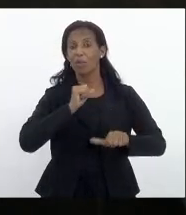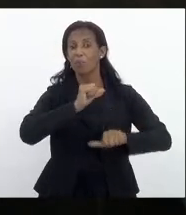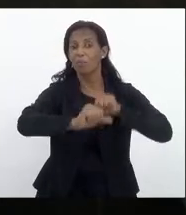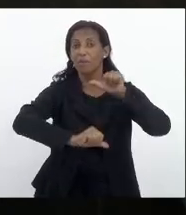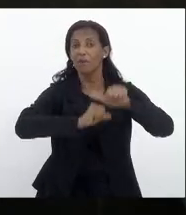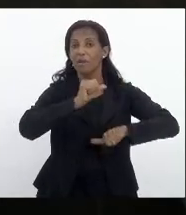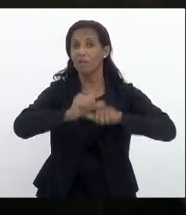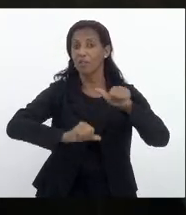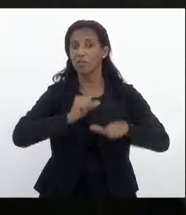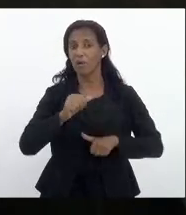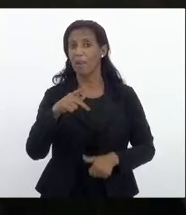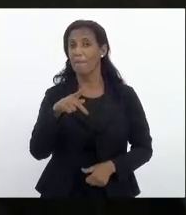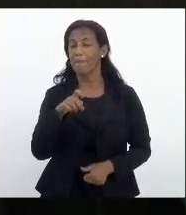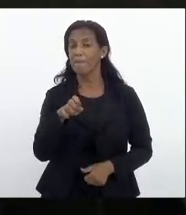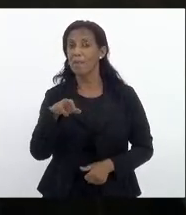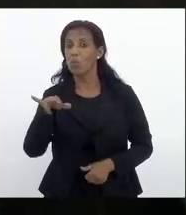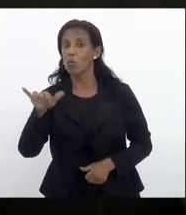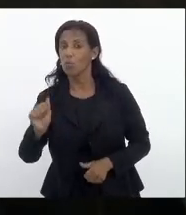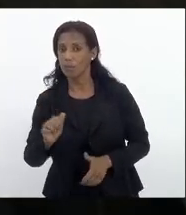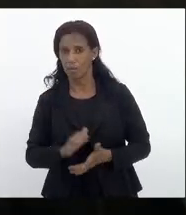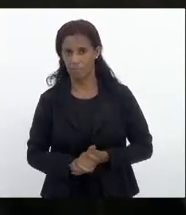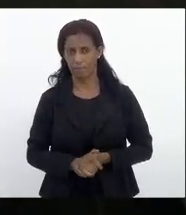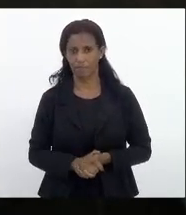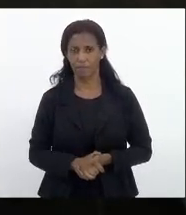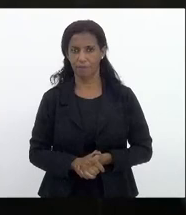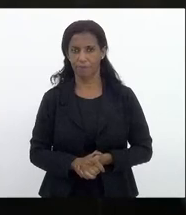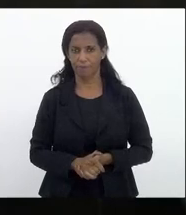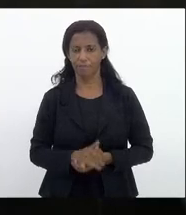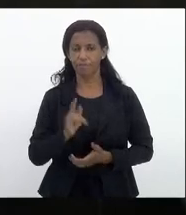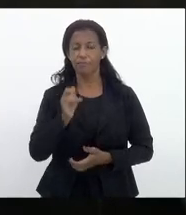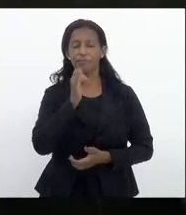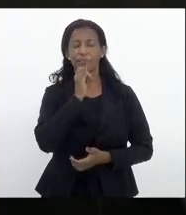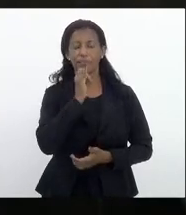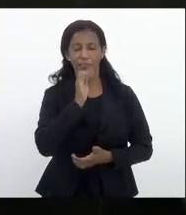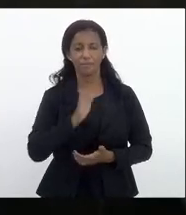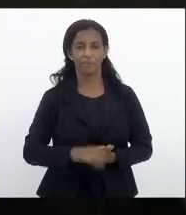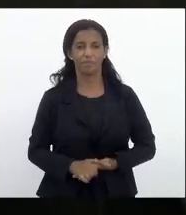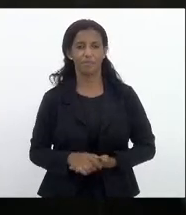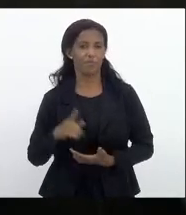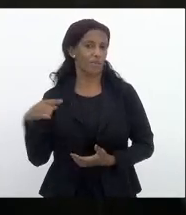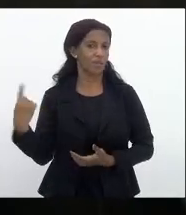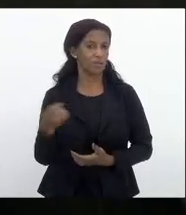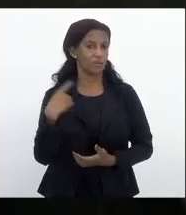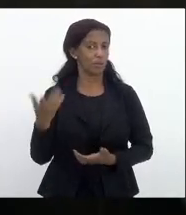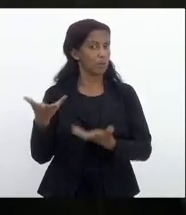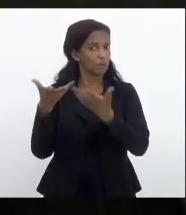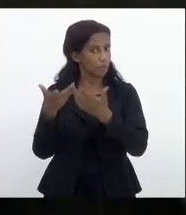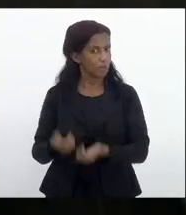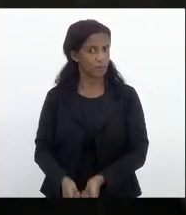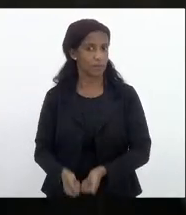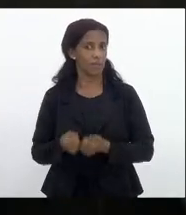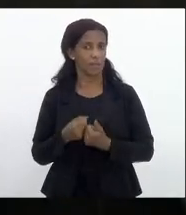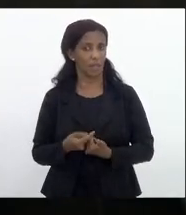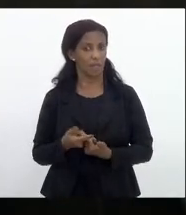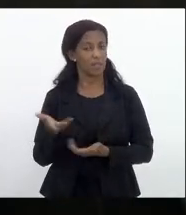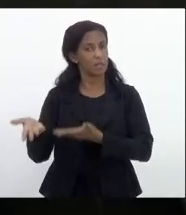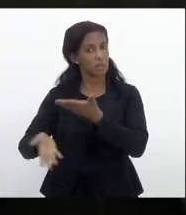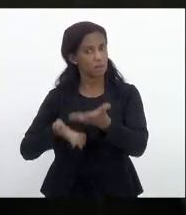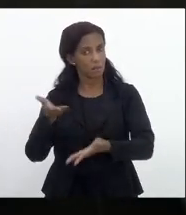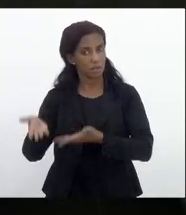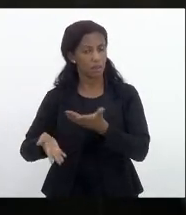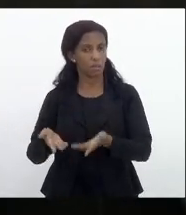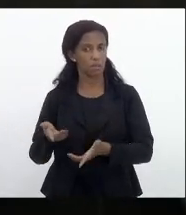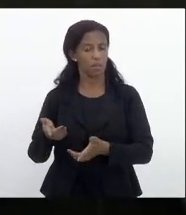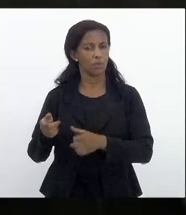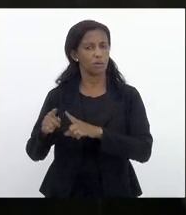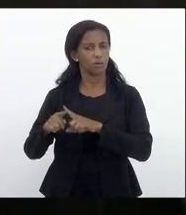em pecúnia então eu quero dar esse exemplo aqui para dizer o seguinte nós não vamos admitir este tratamento aos servidores